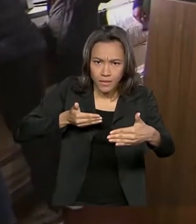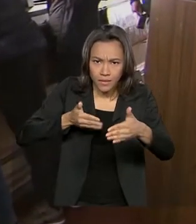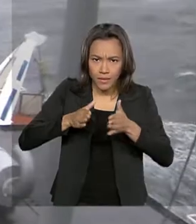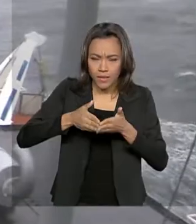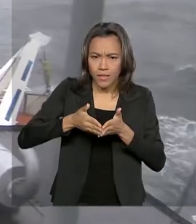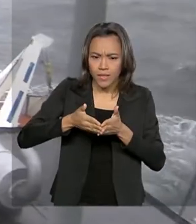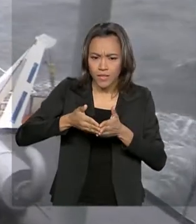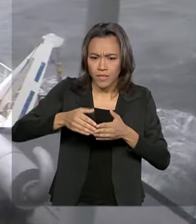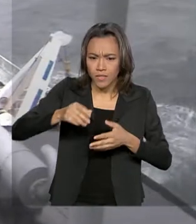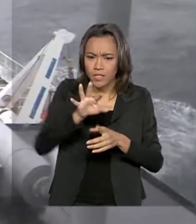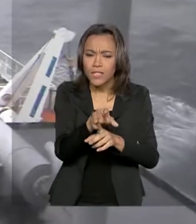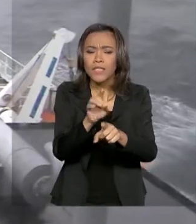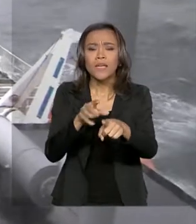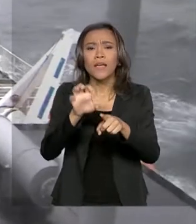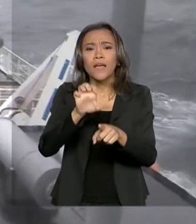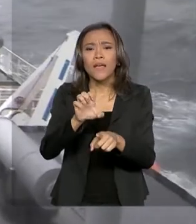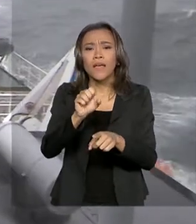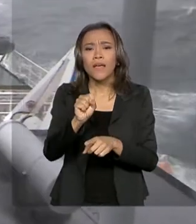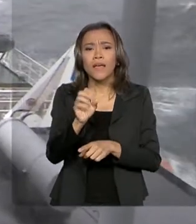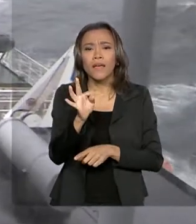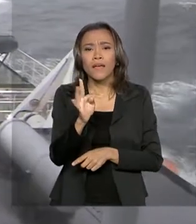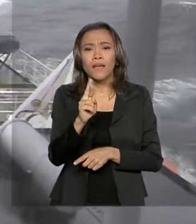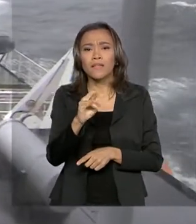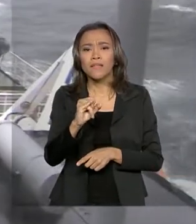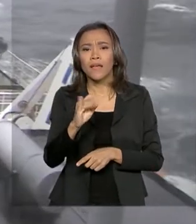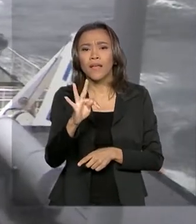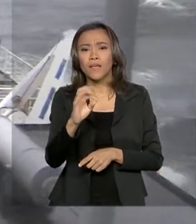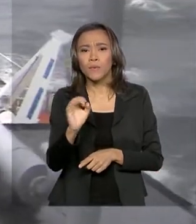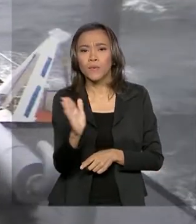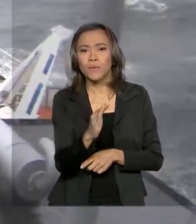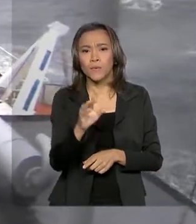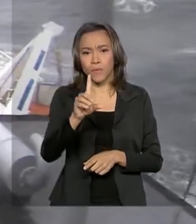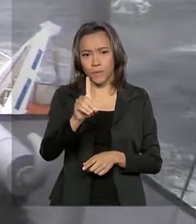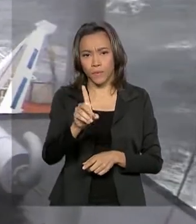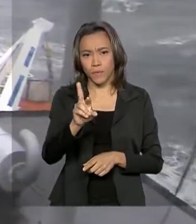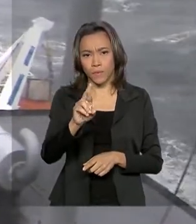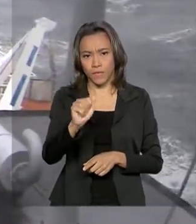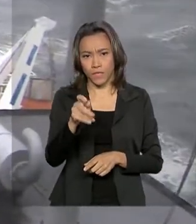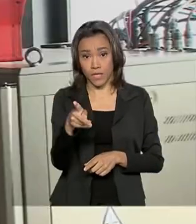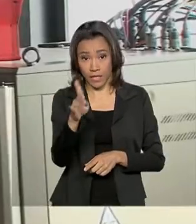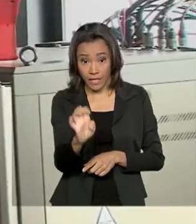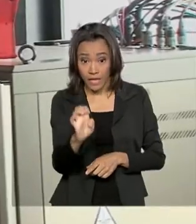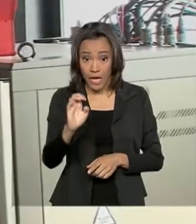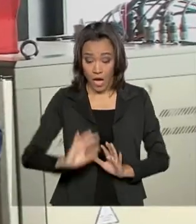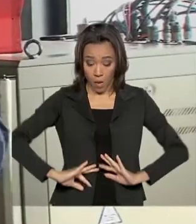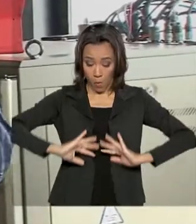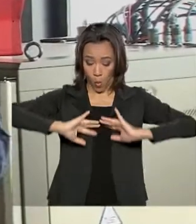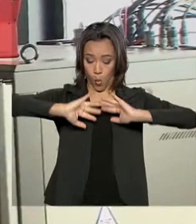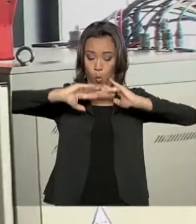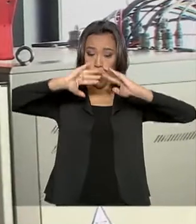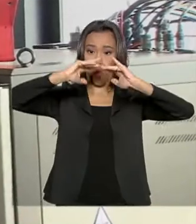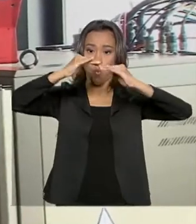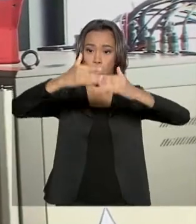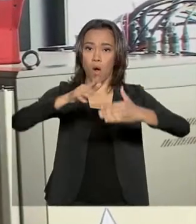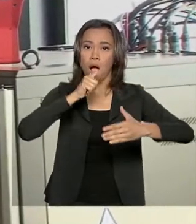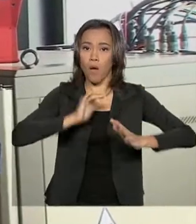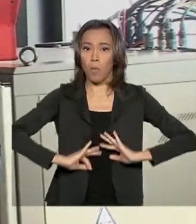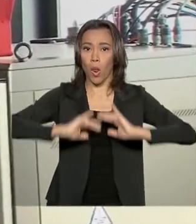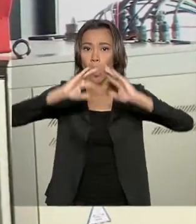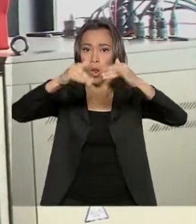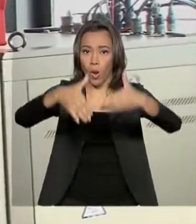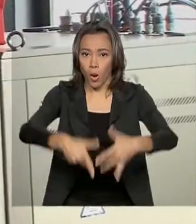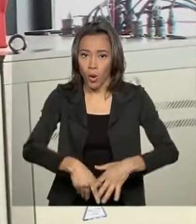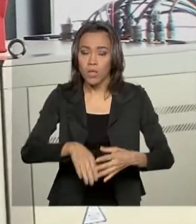A previsão da meteorologia indicou que as ondas ultrapassavam seis metros de altura e o comandante resolveu esperar